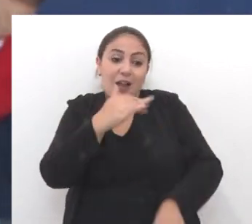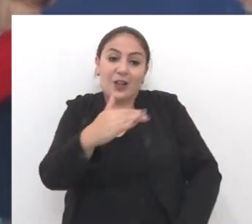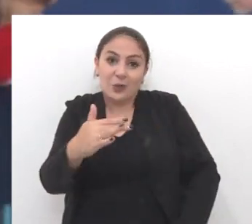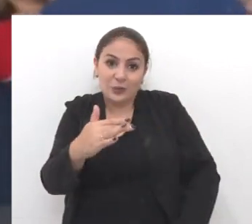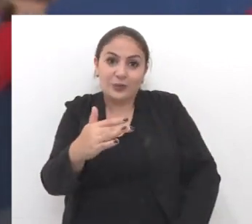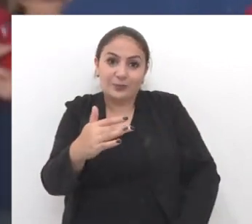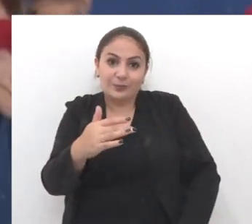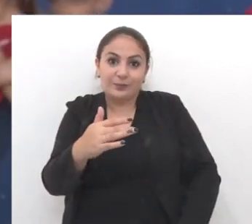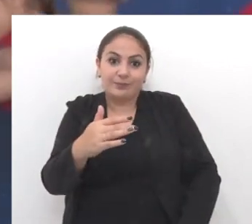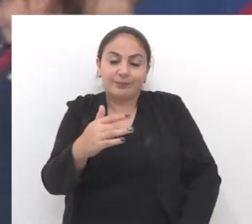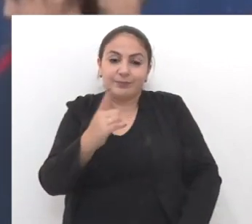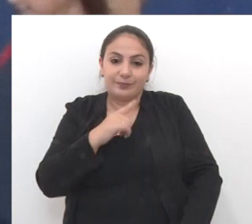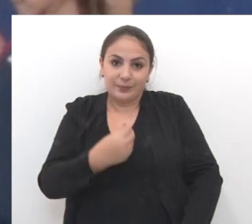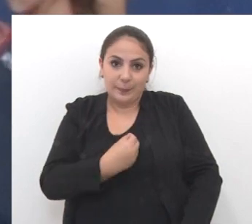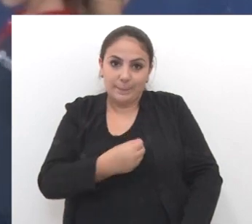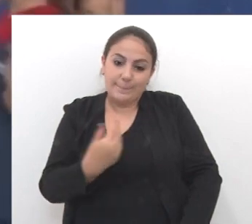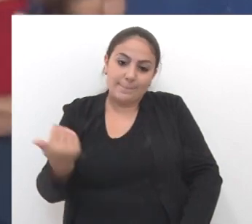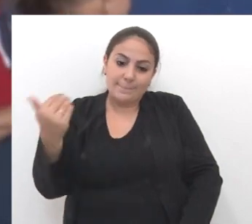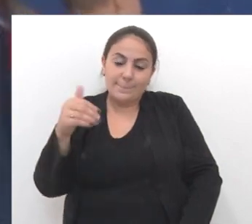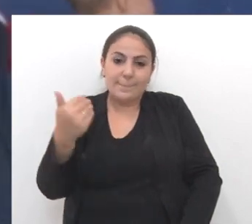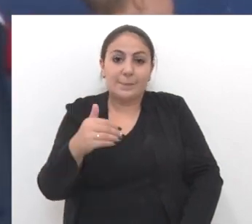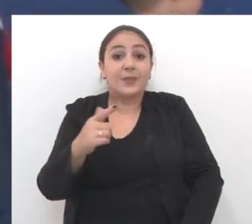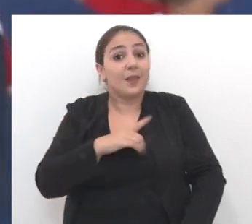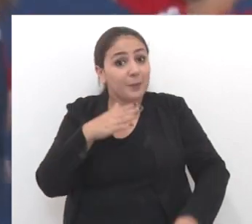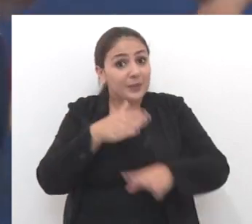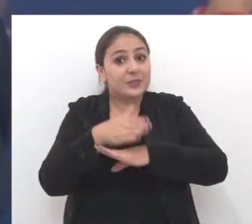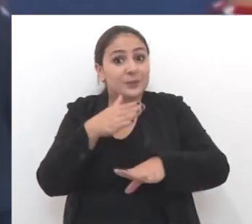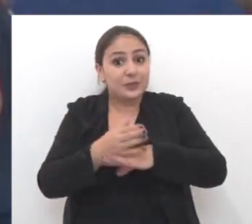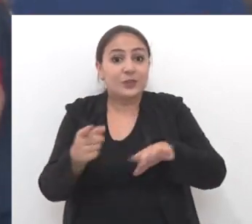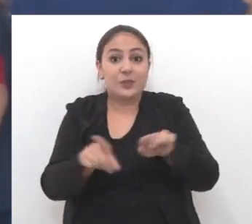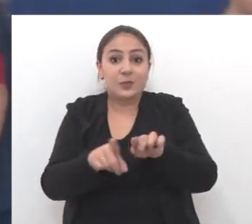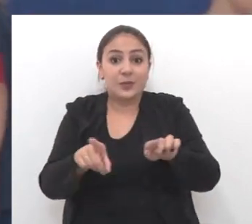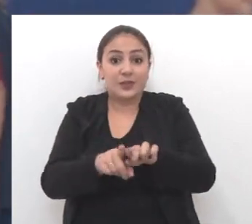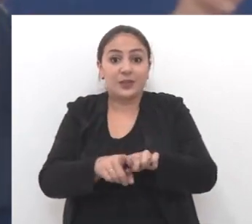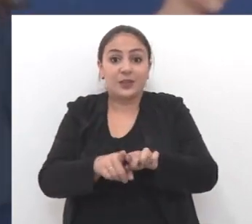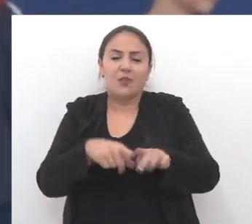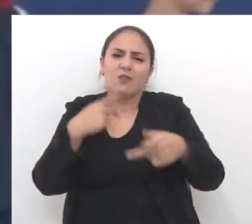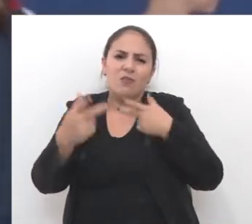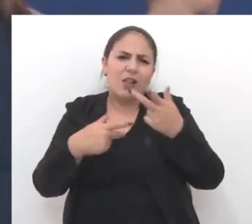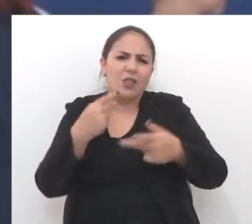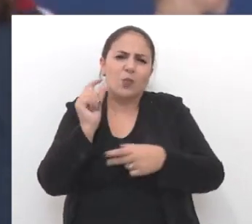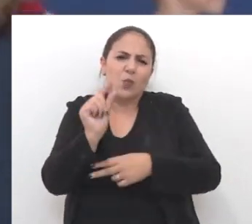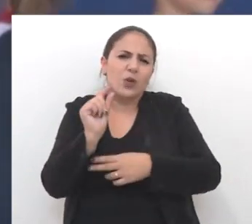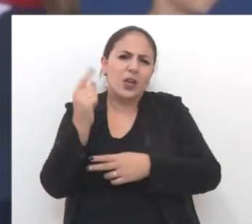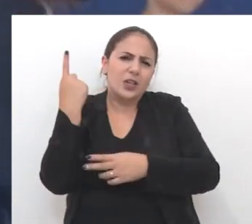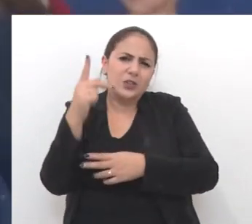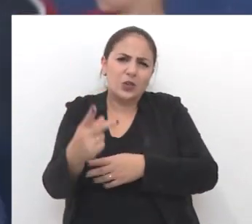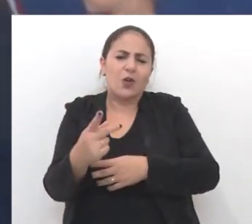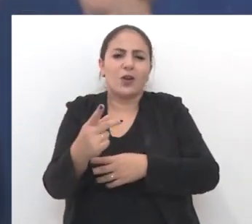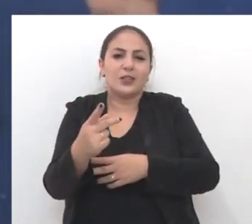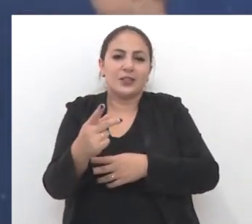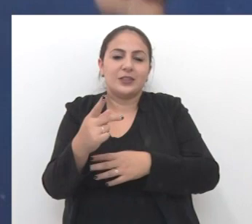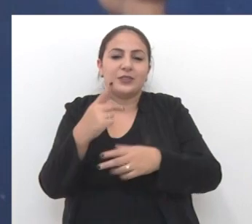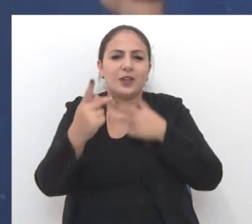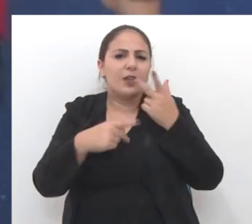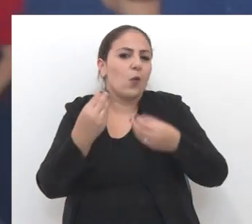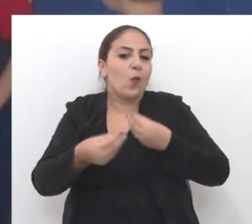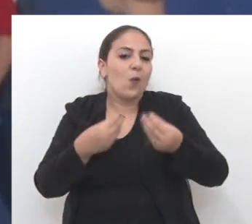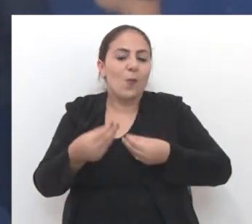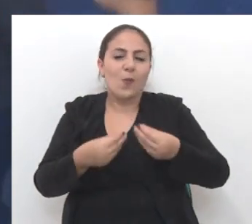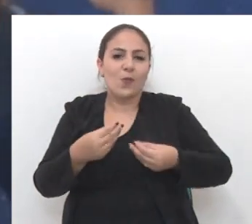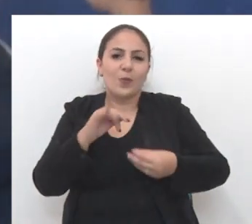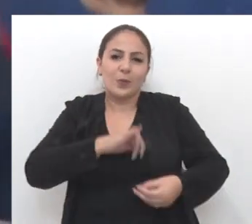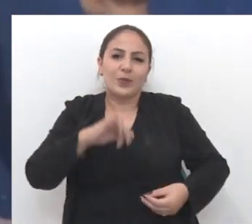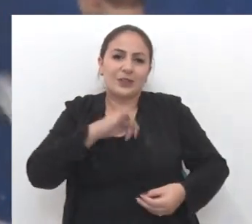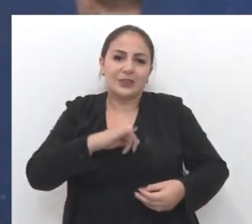muitos estudantes que passaram pelo Circo Operário estarão presentes também, vivenciando um pouquinho dessa história, nos relatando